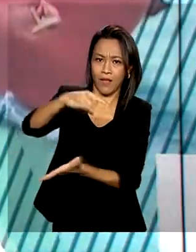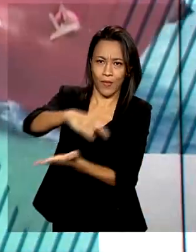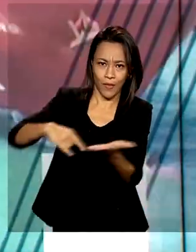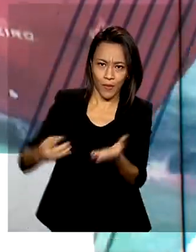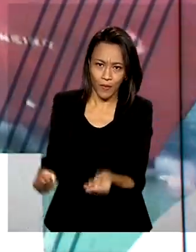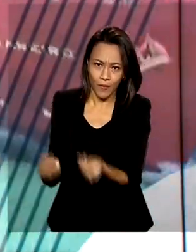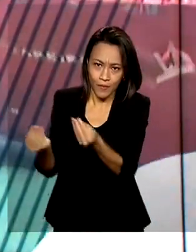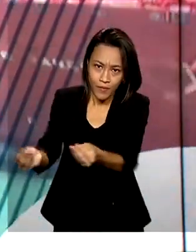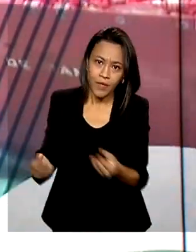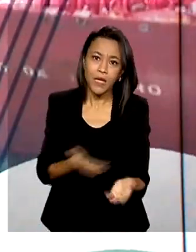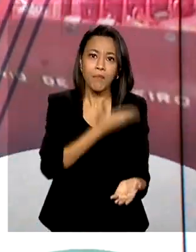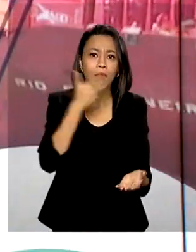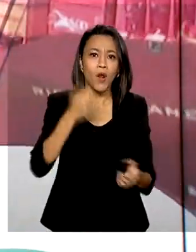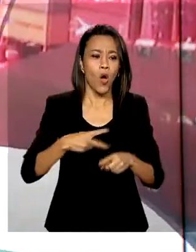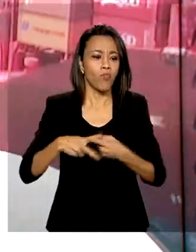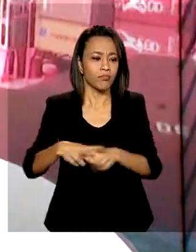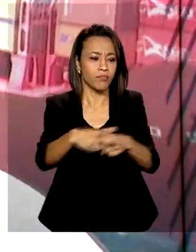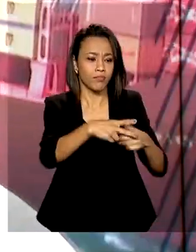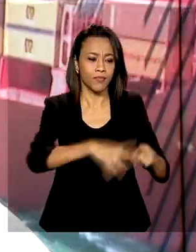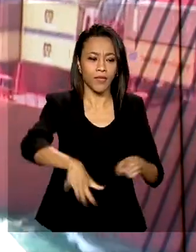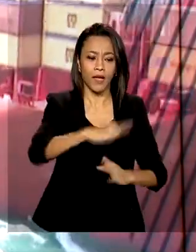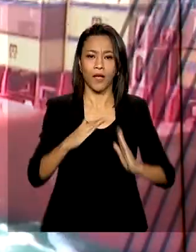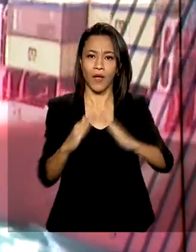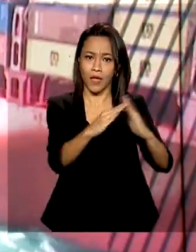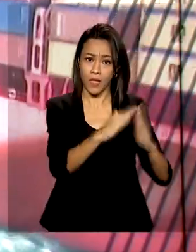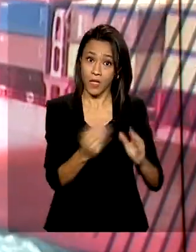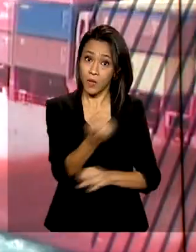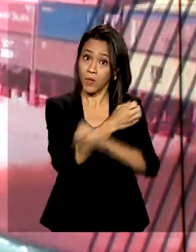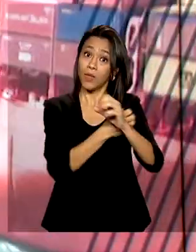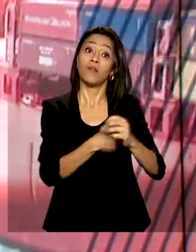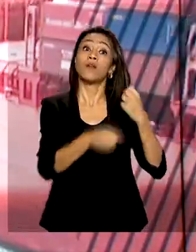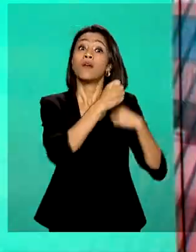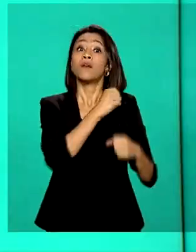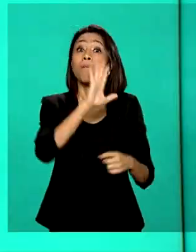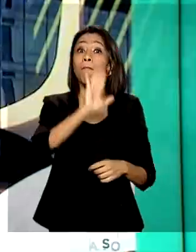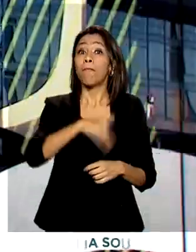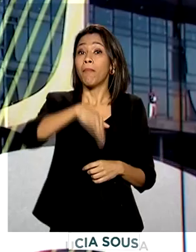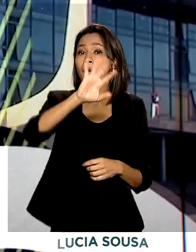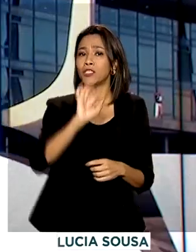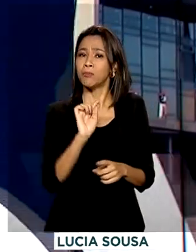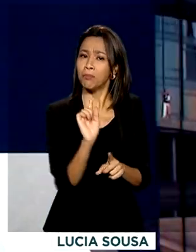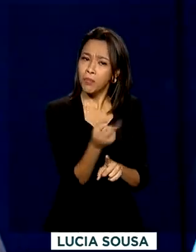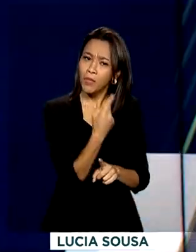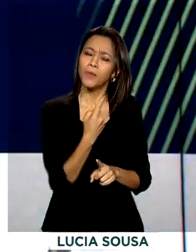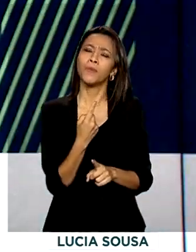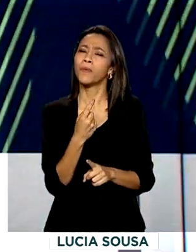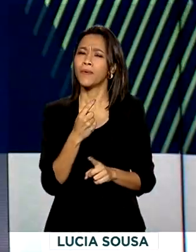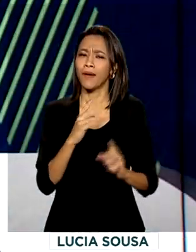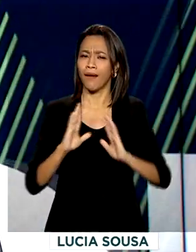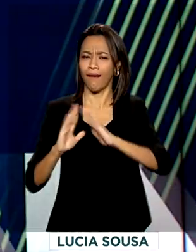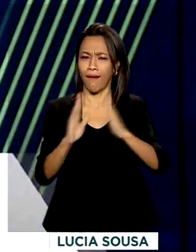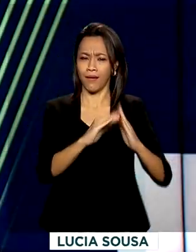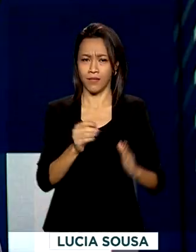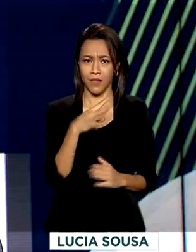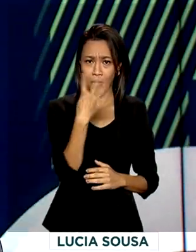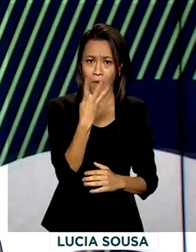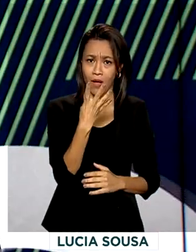Somente na semana passada, o governo federal entregou mais de mil moradias em quatro estados. No total,